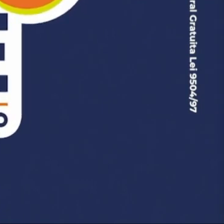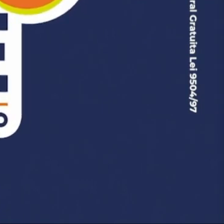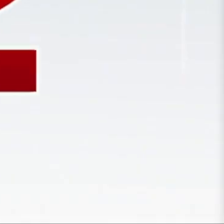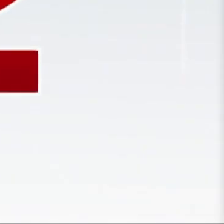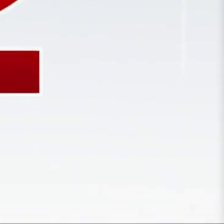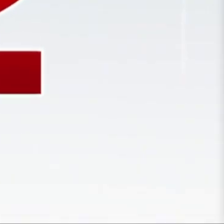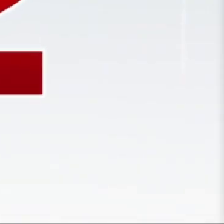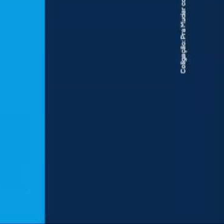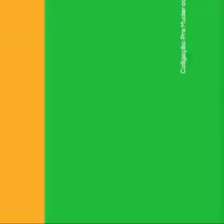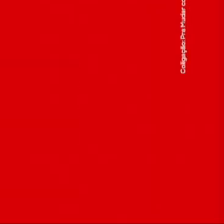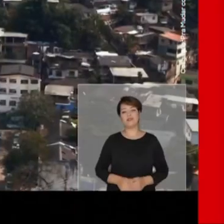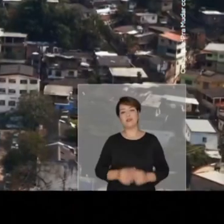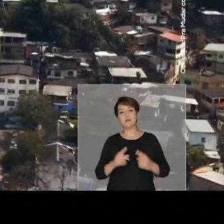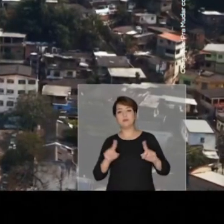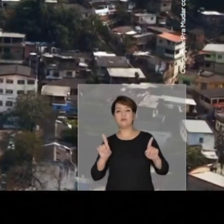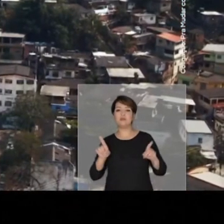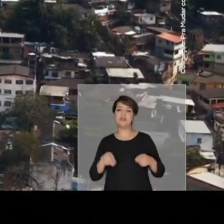30.